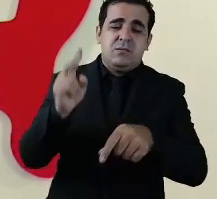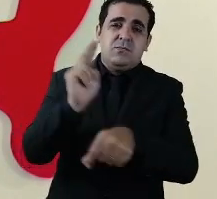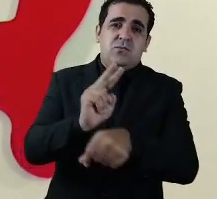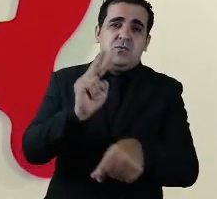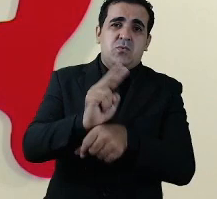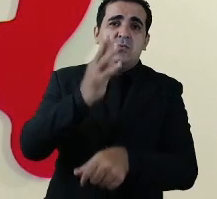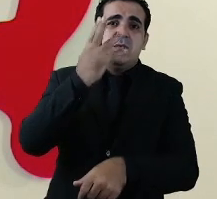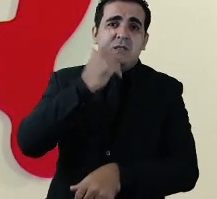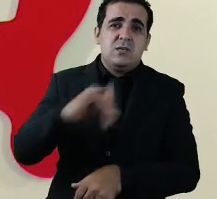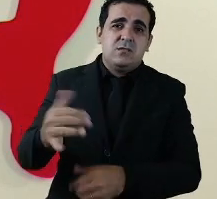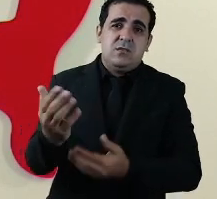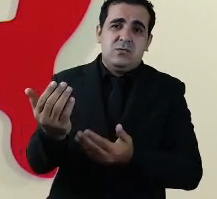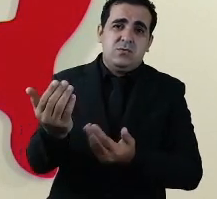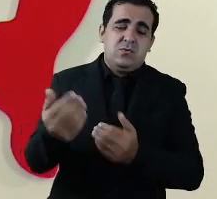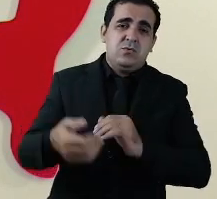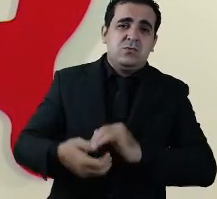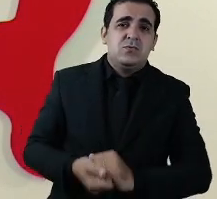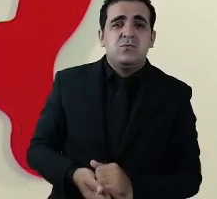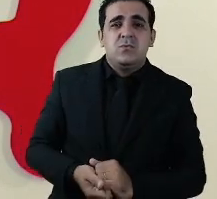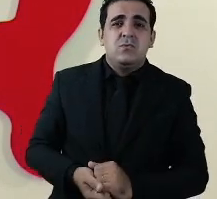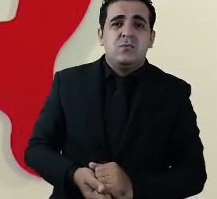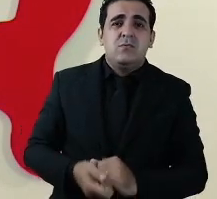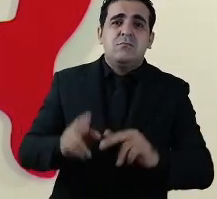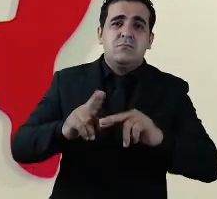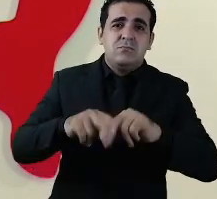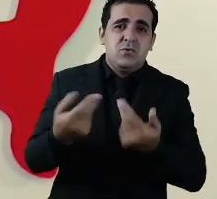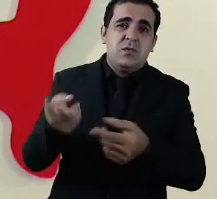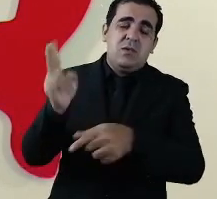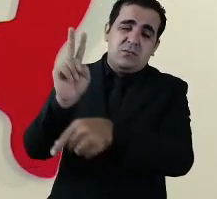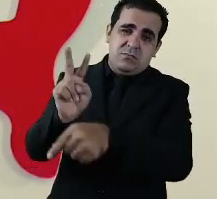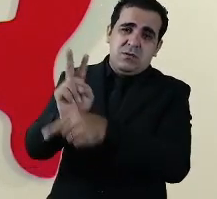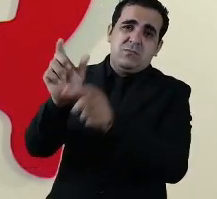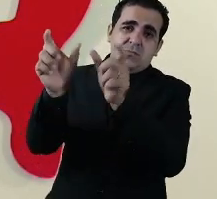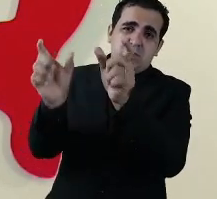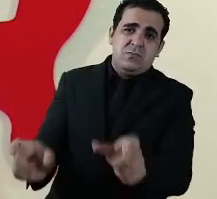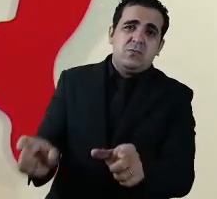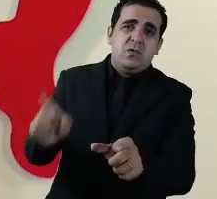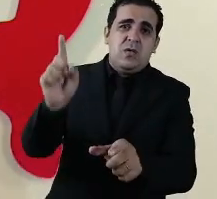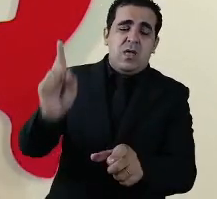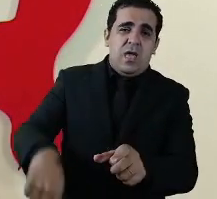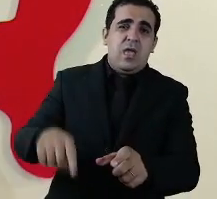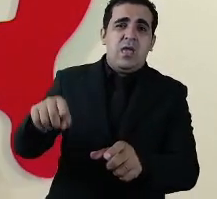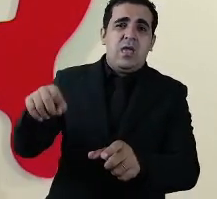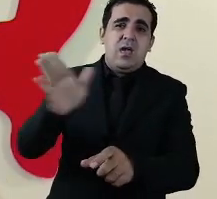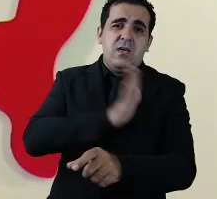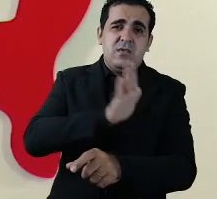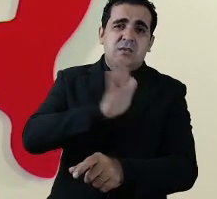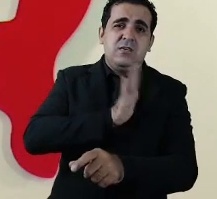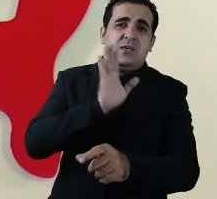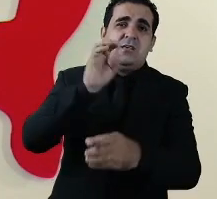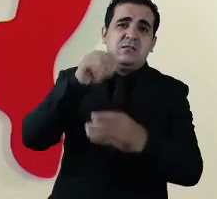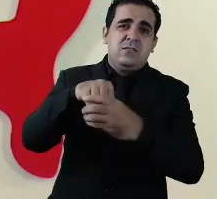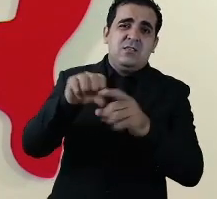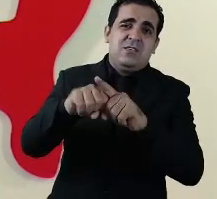crianças e jovens por eles mesmos são os tesouros da nossa sociedade e também